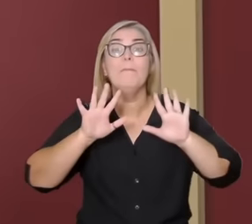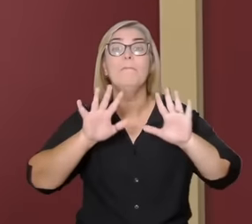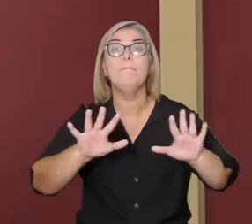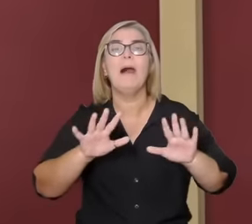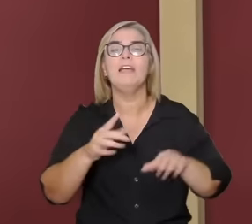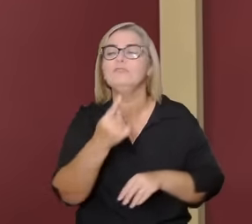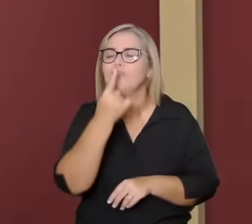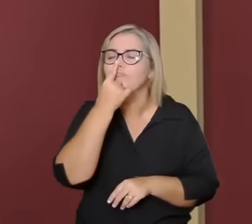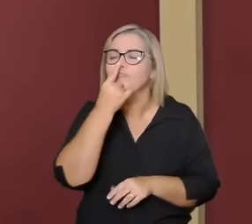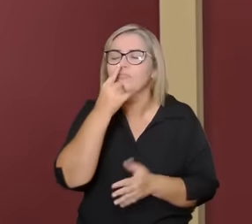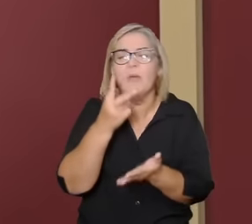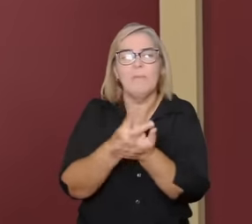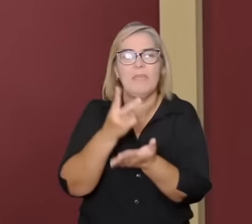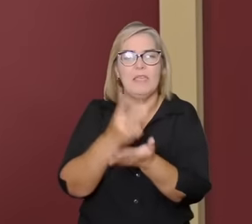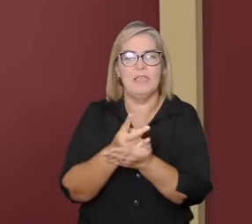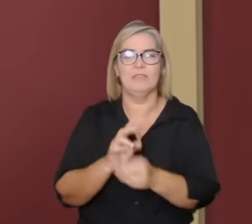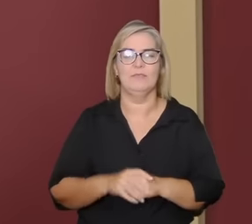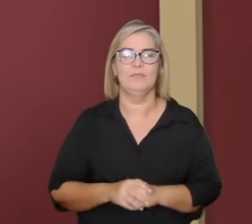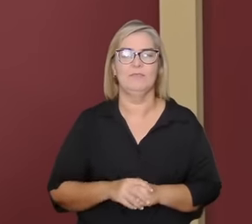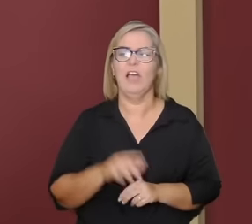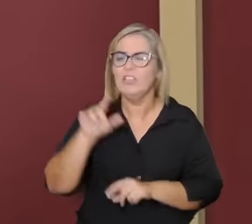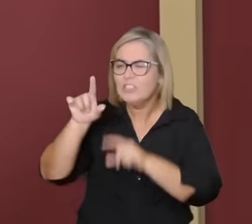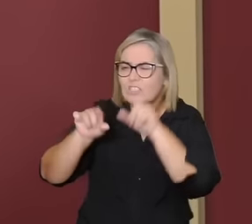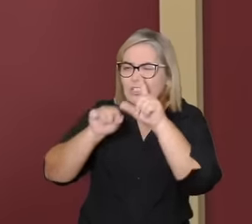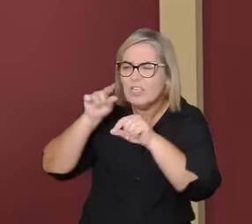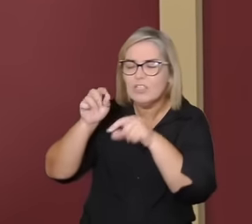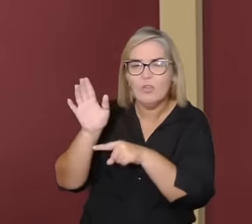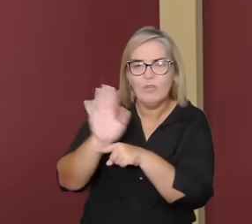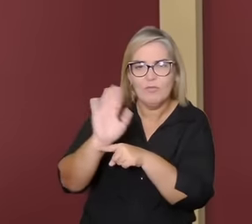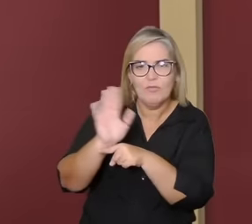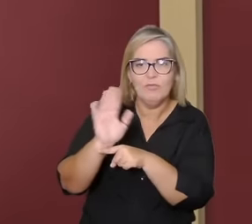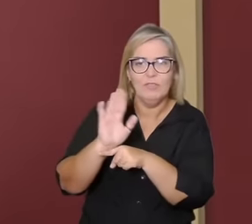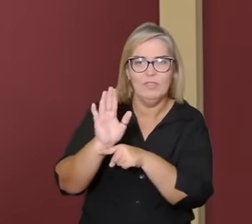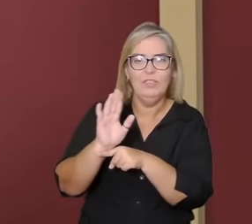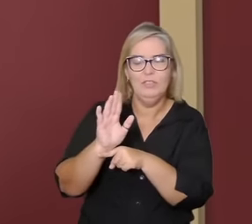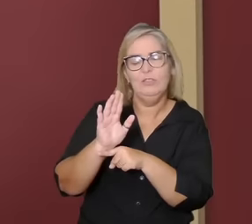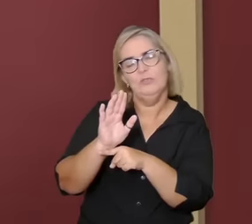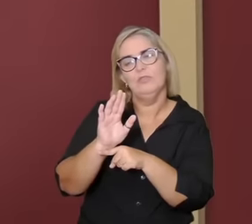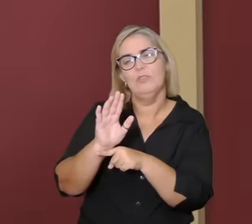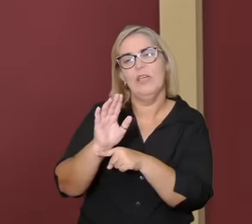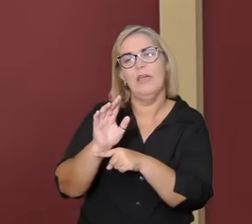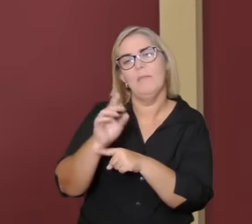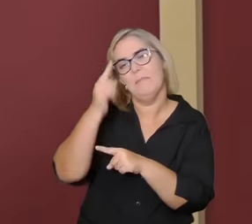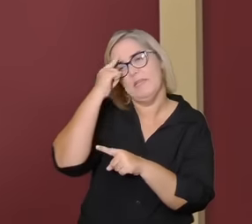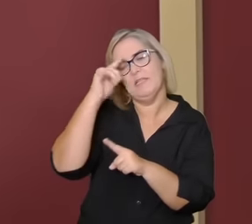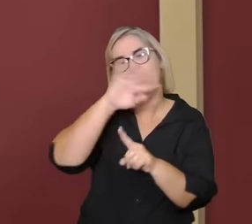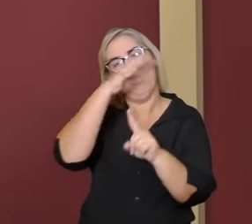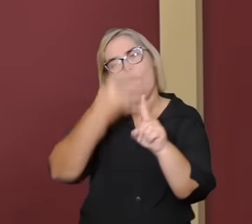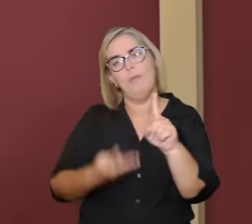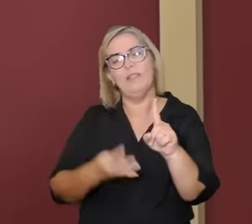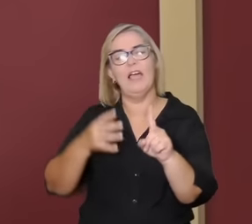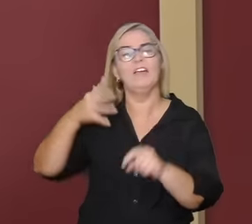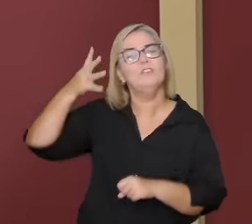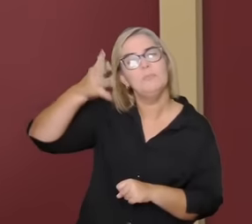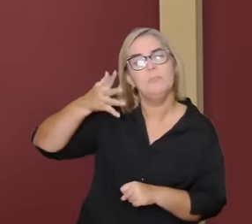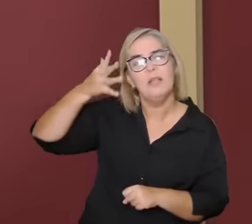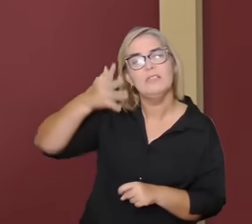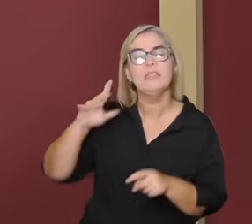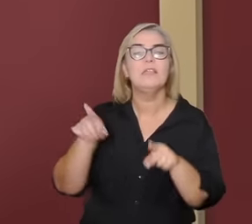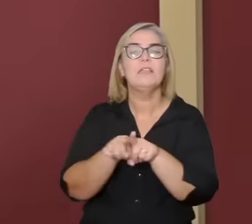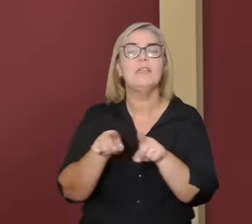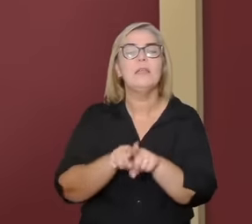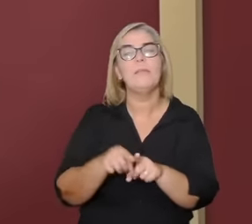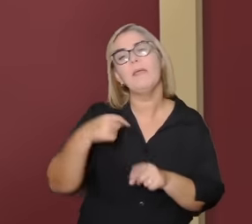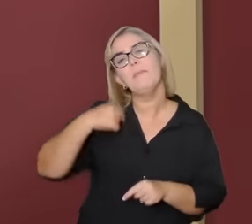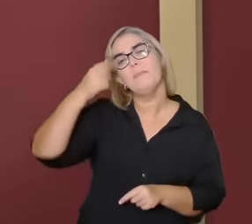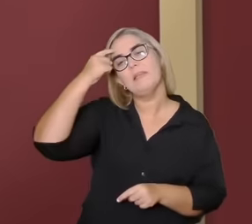selecionou pequenos trechos do nosso acervo tanto como uma homenagem a alguns dos nossos palestrantes mas também como uma forma de vermos